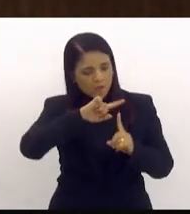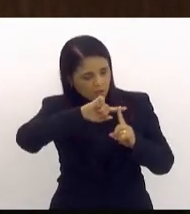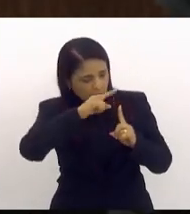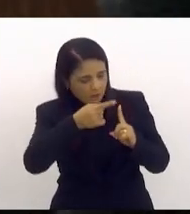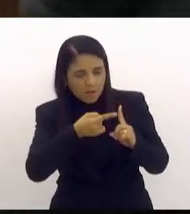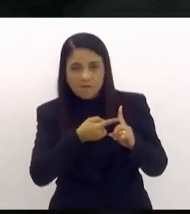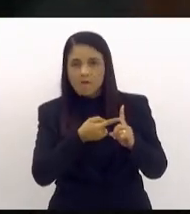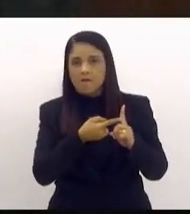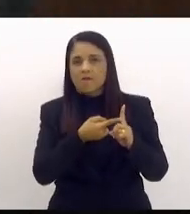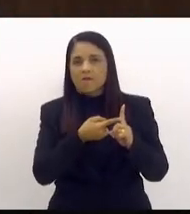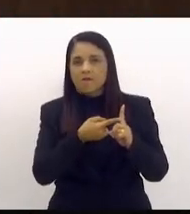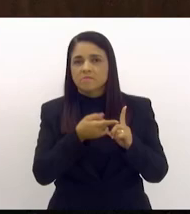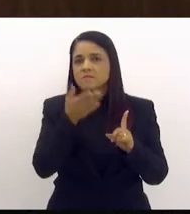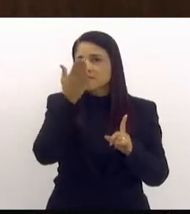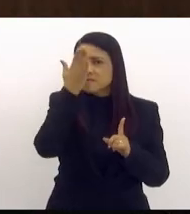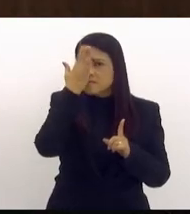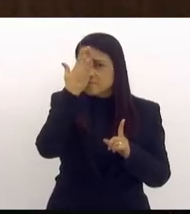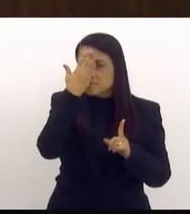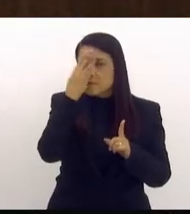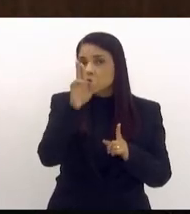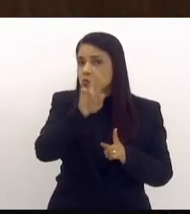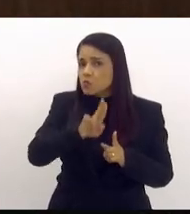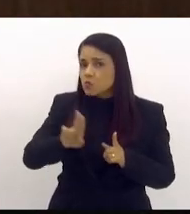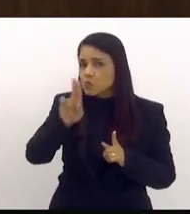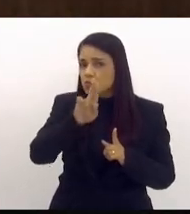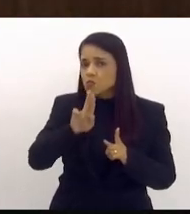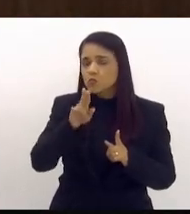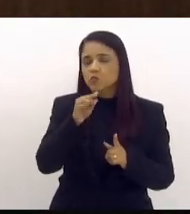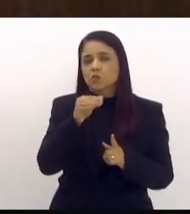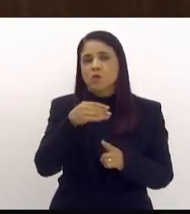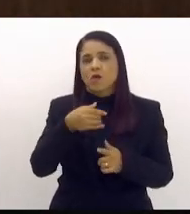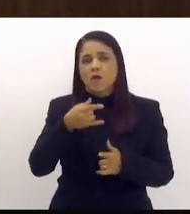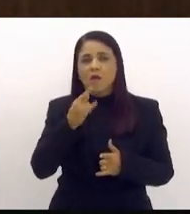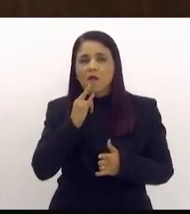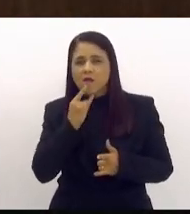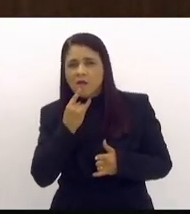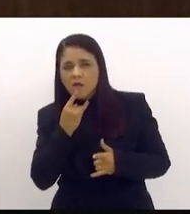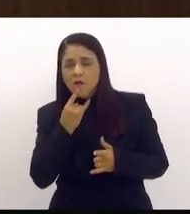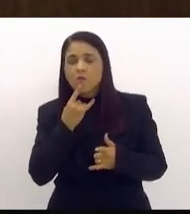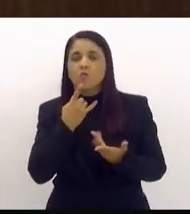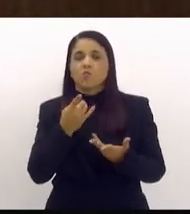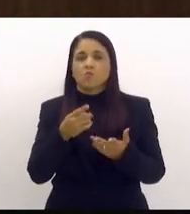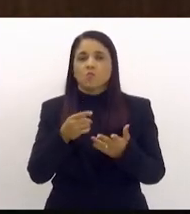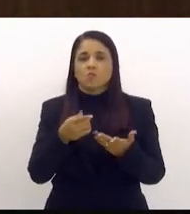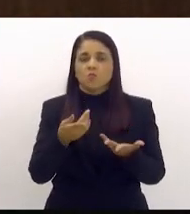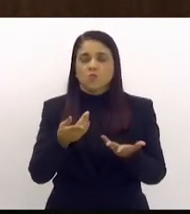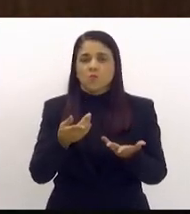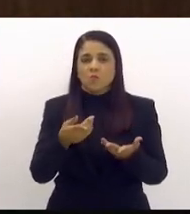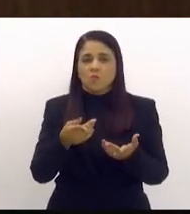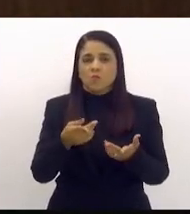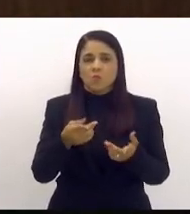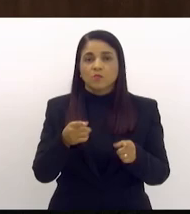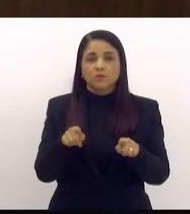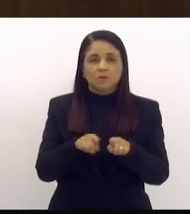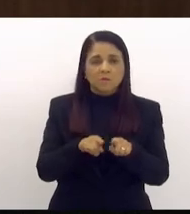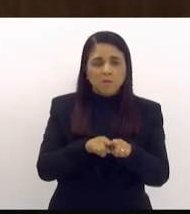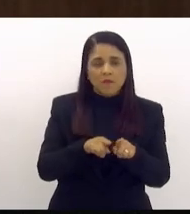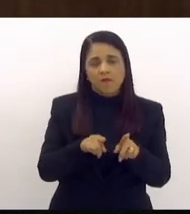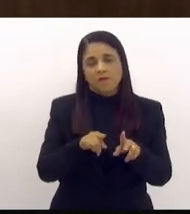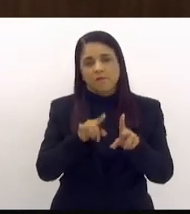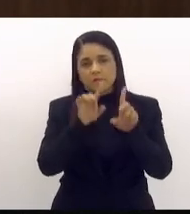porque sabemos que o uso do álcool como droga lícita e, em especial,